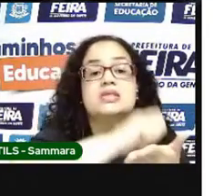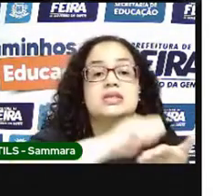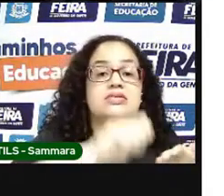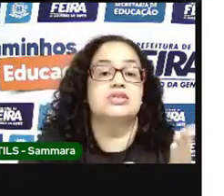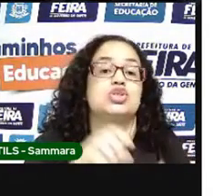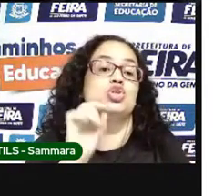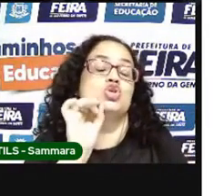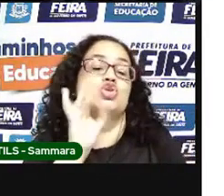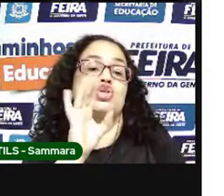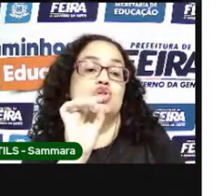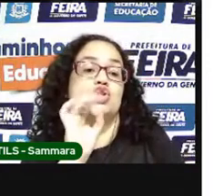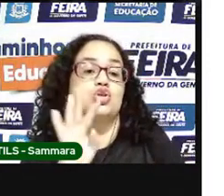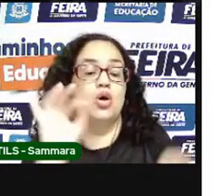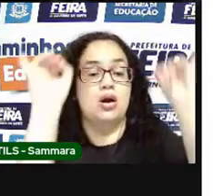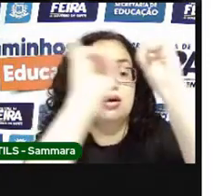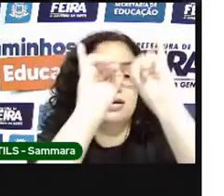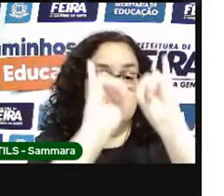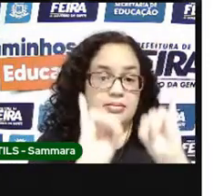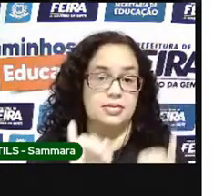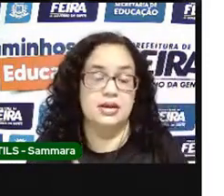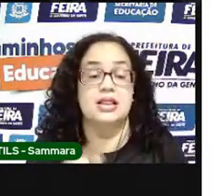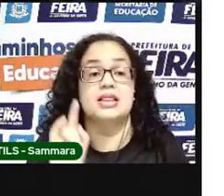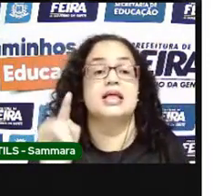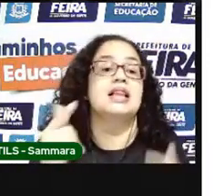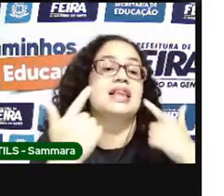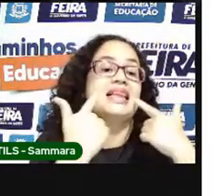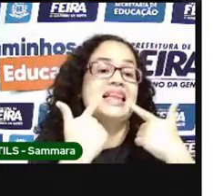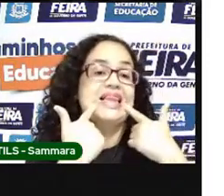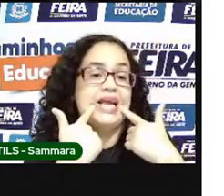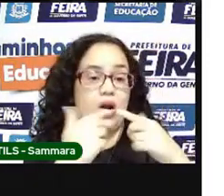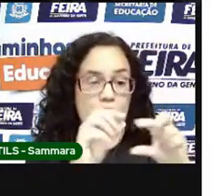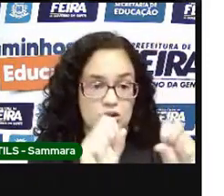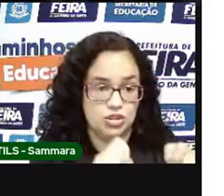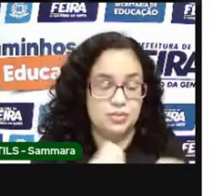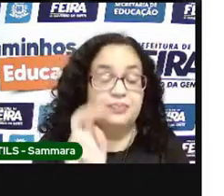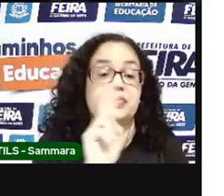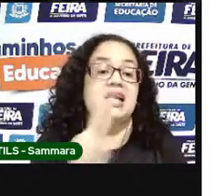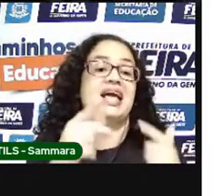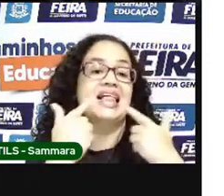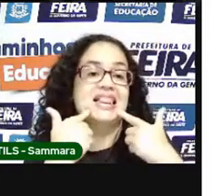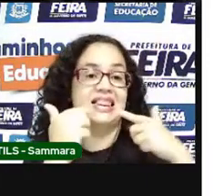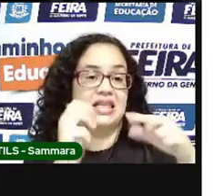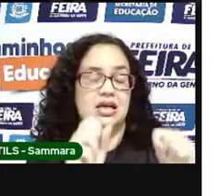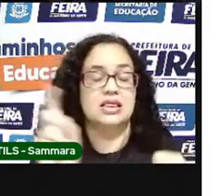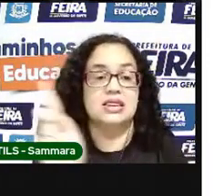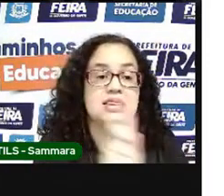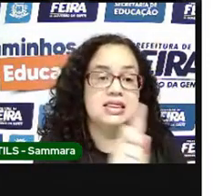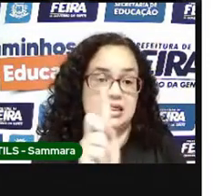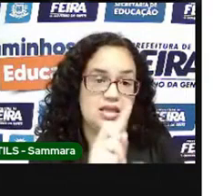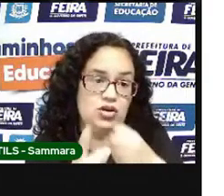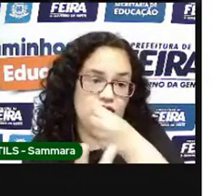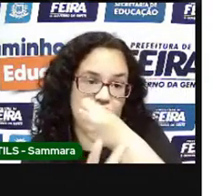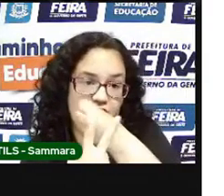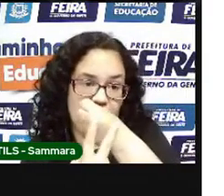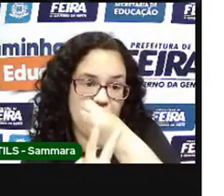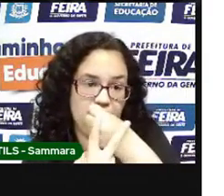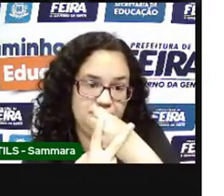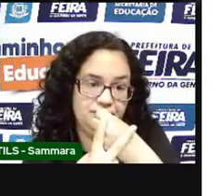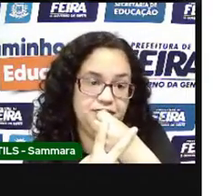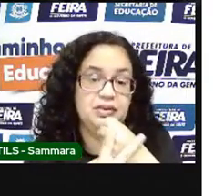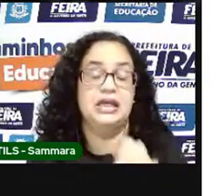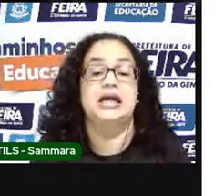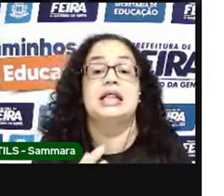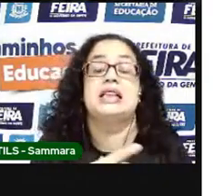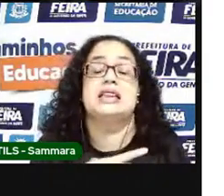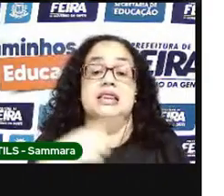apenas um símbolo. A esse tipo de linguagem, a gente dá o nome de linguagem não verbal. E nós temos